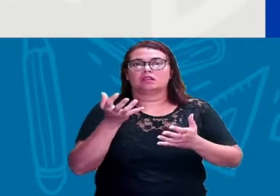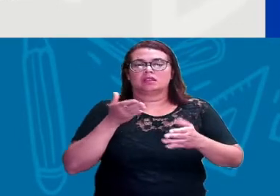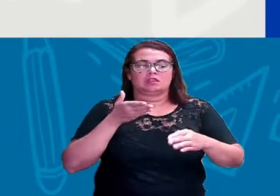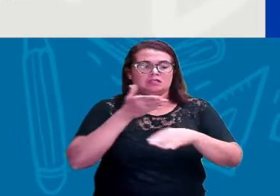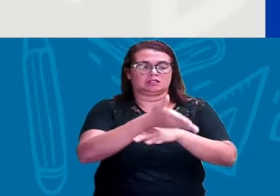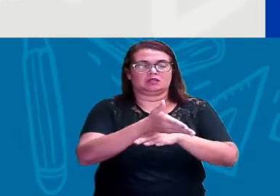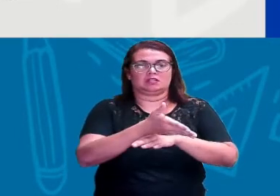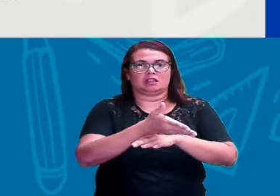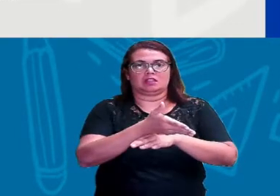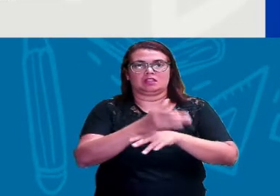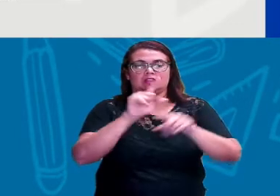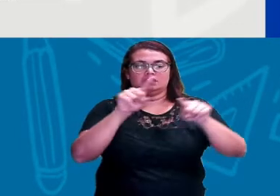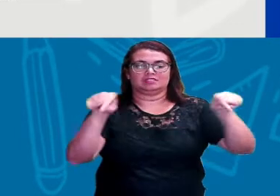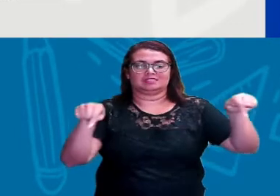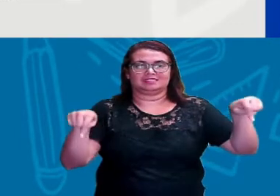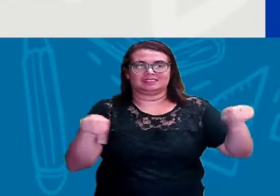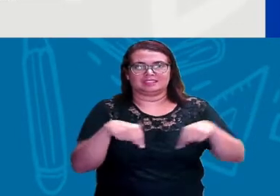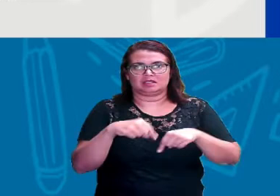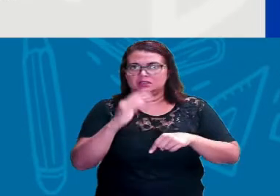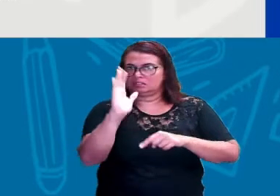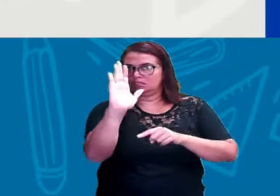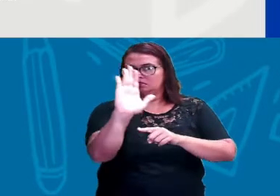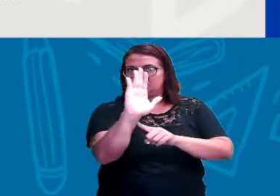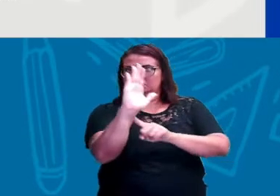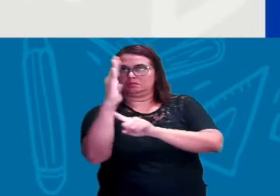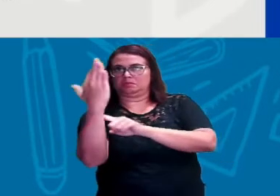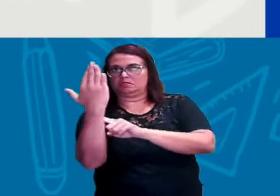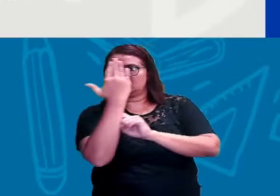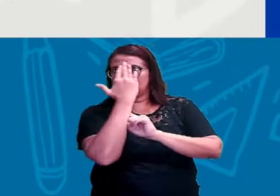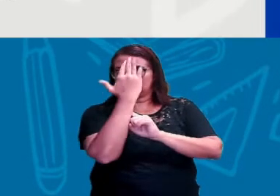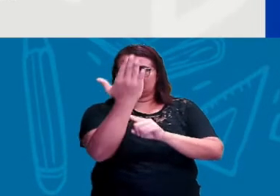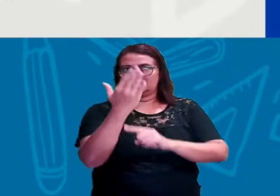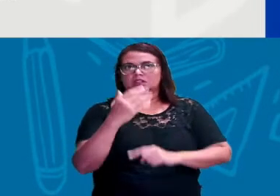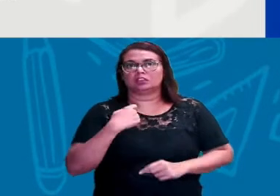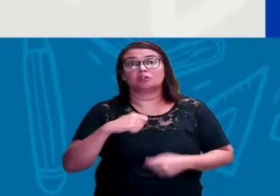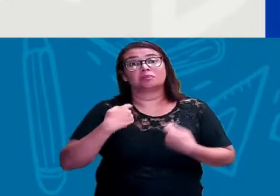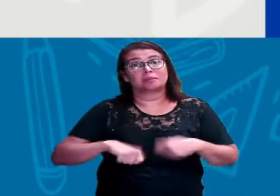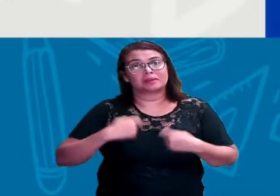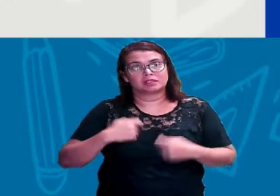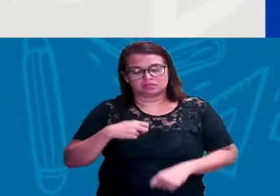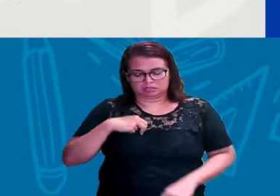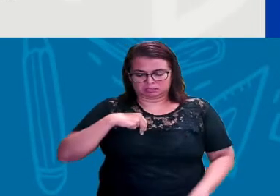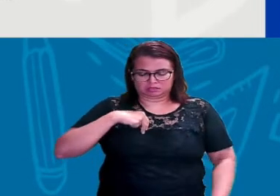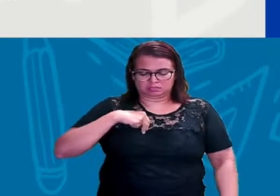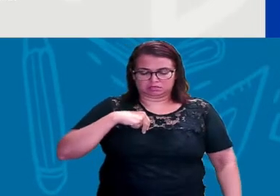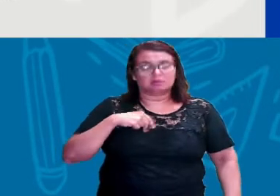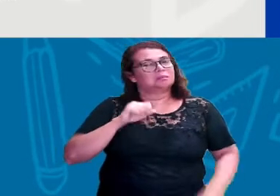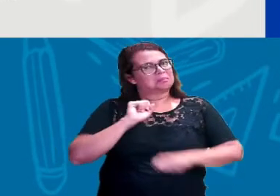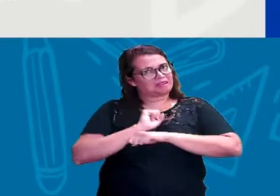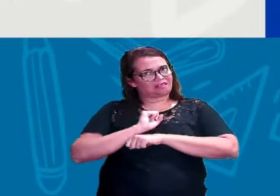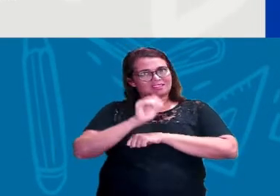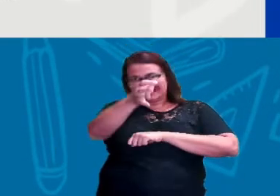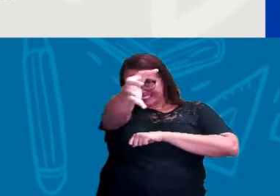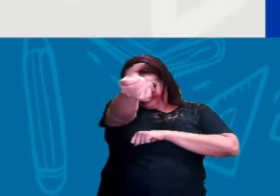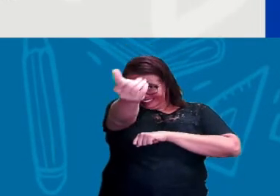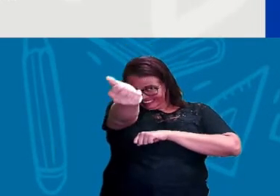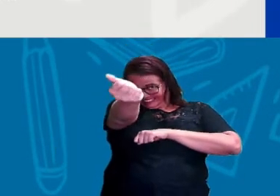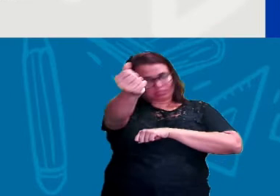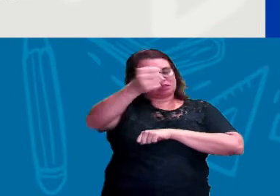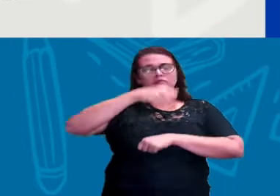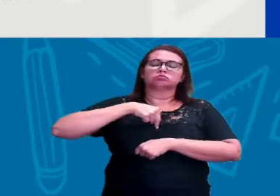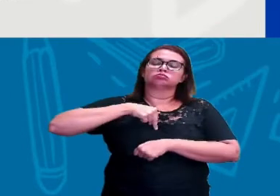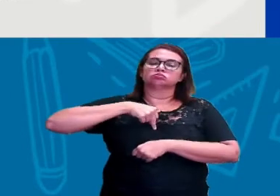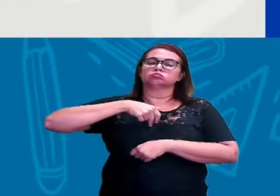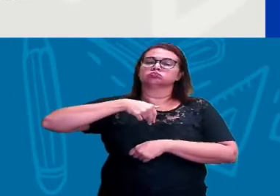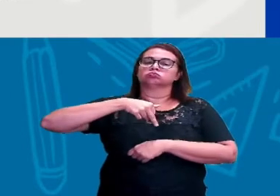que está aqui, a porta em frente a mim, eu vou ter que sair e fazer um trajeto. Então eu vou sair deste ponto,